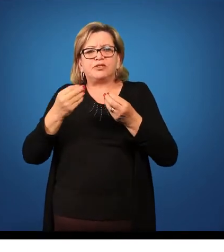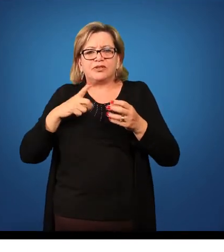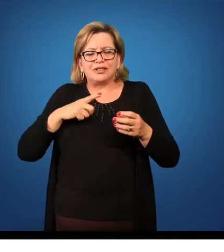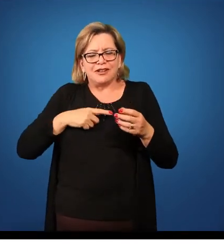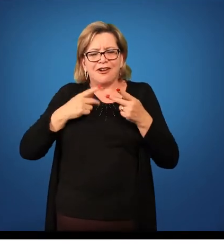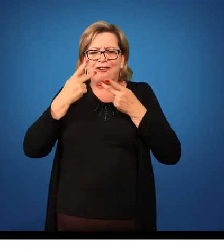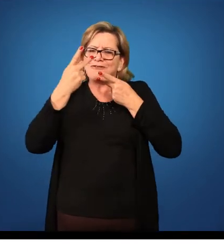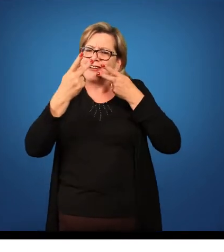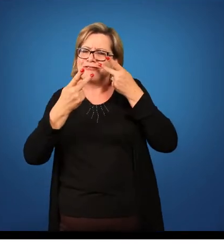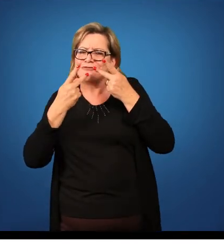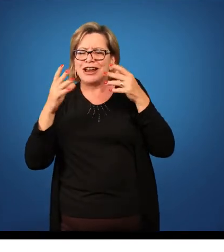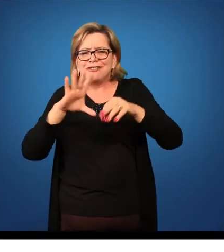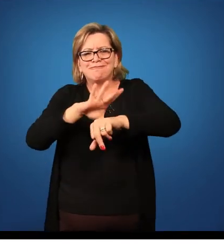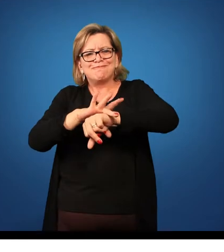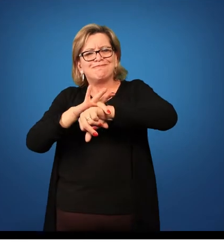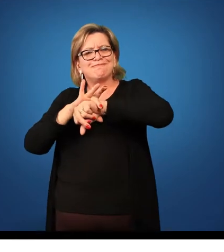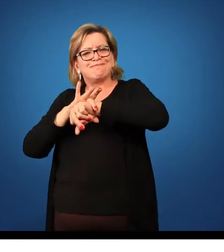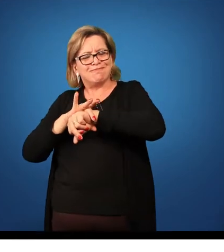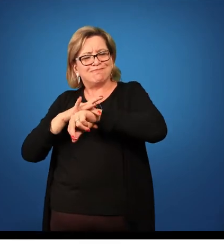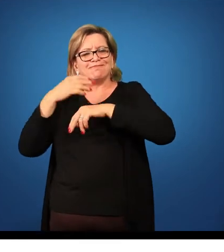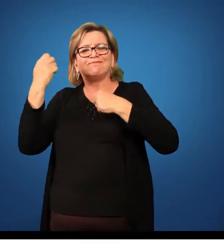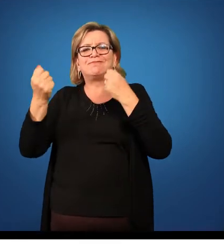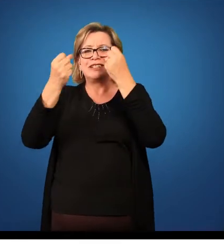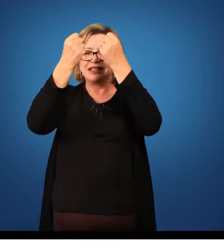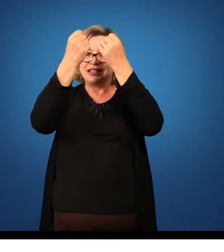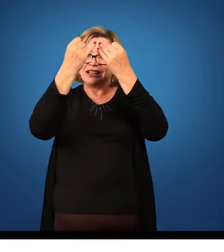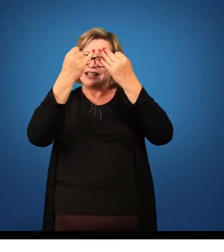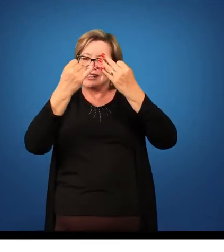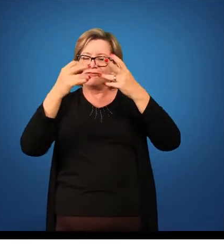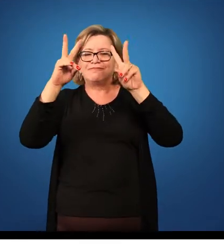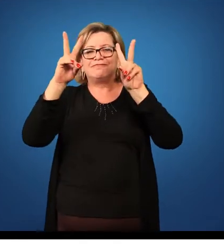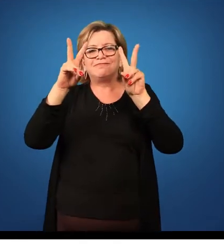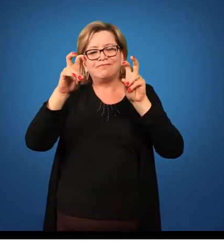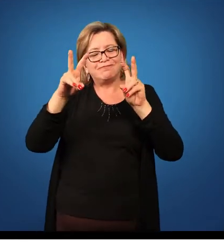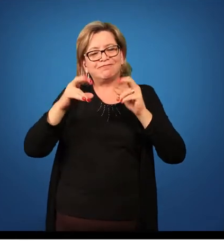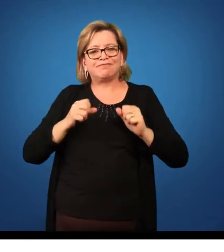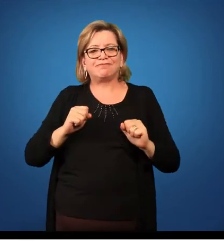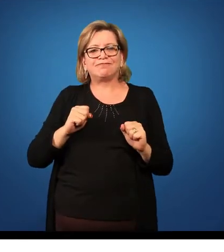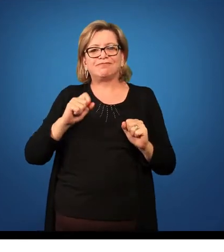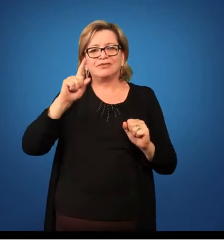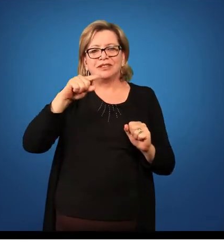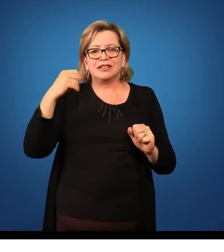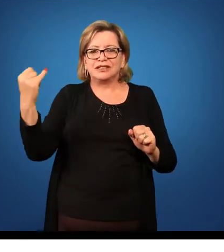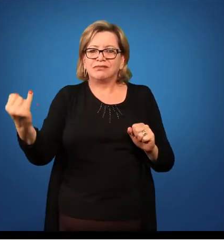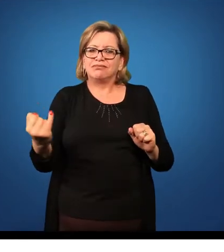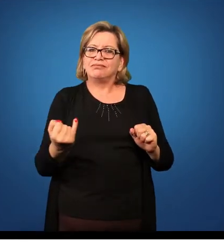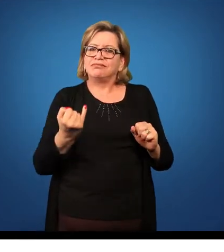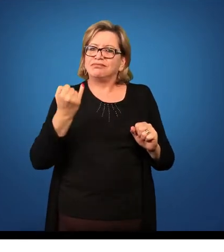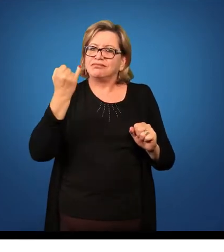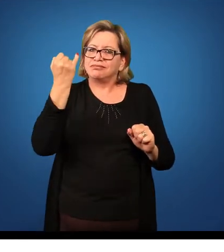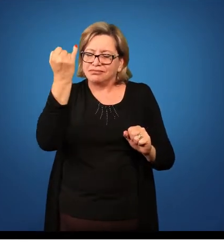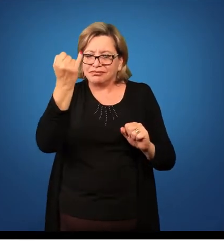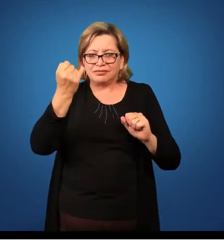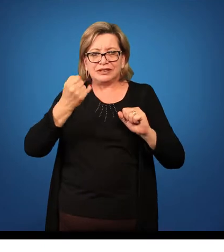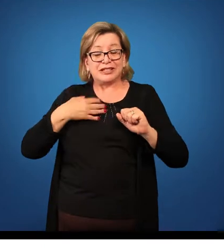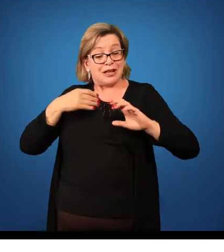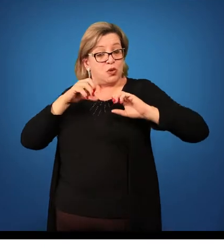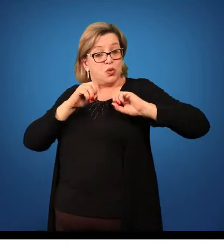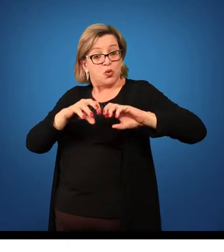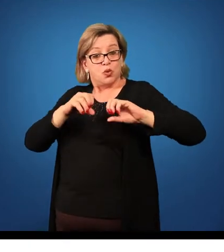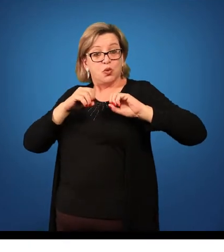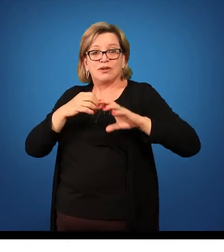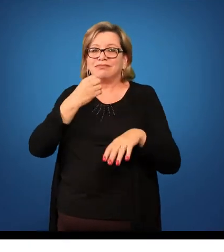ter propriedade e vai ter segurança para falar sobre aquele determinado conteúdo. Então é muito importante, uma boa aula,